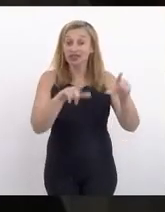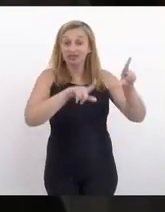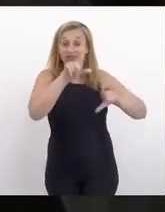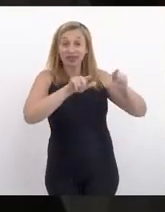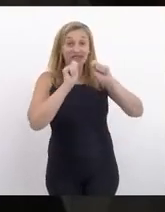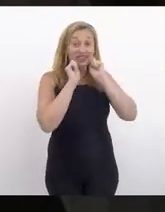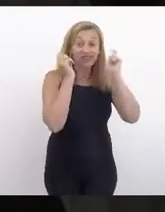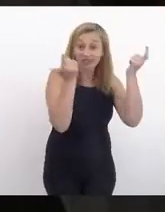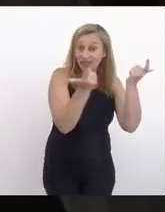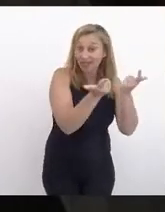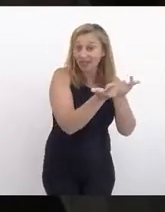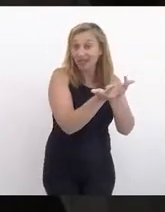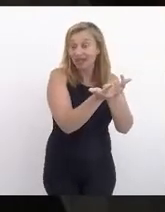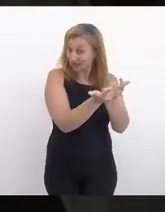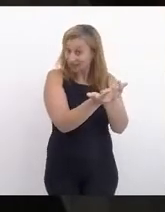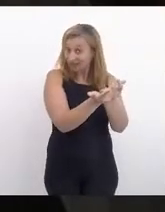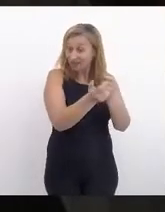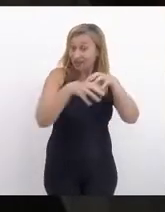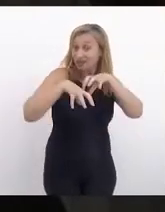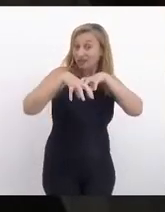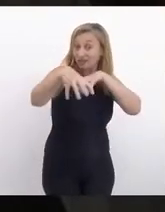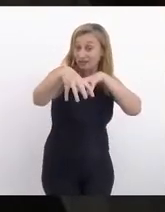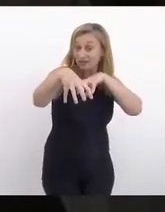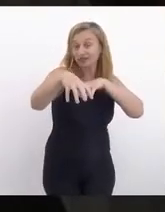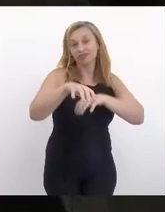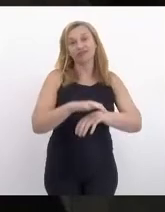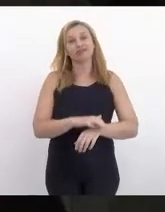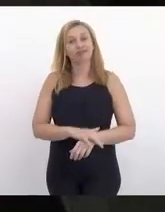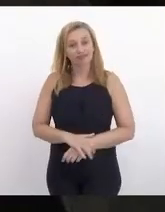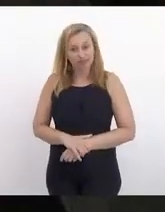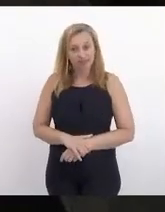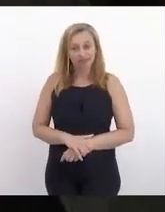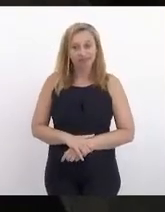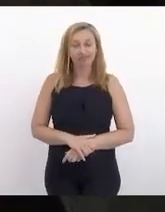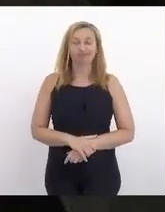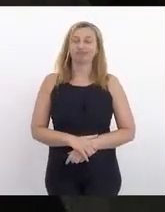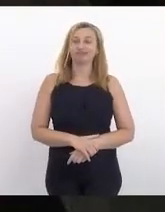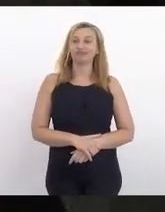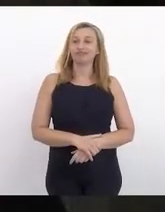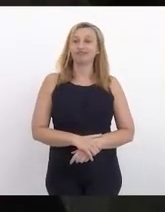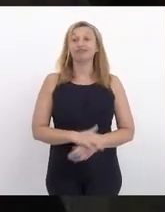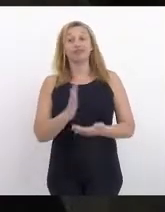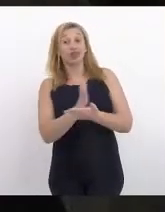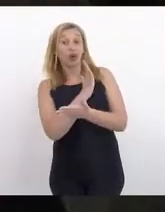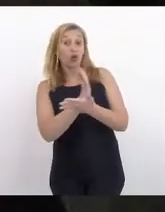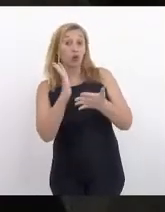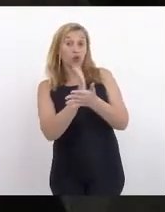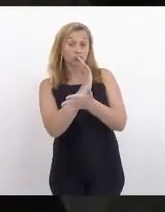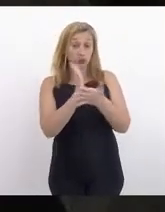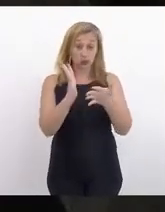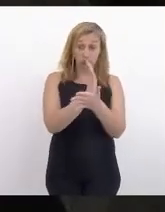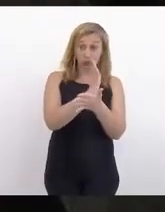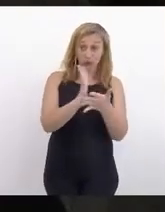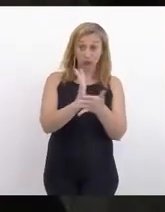assistem de forma remota e alguns de forma